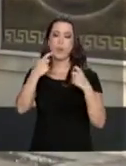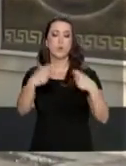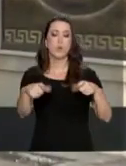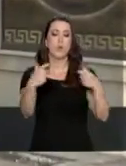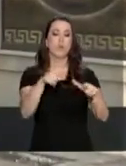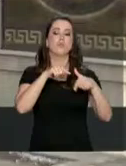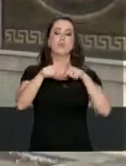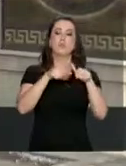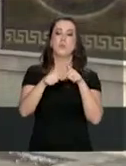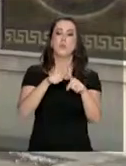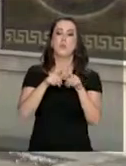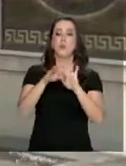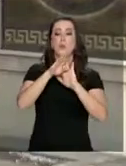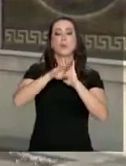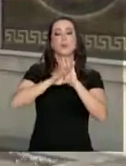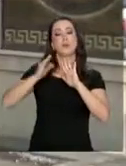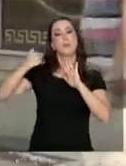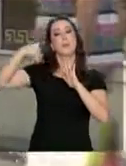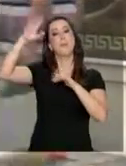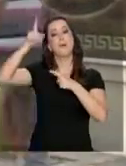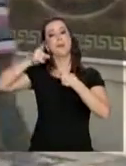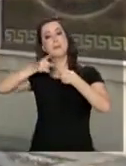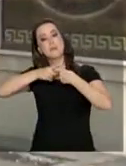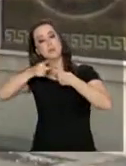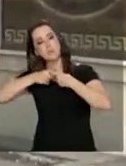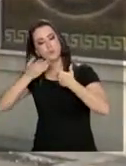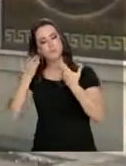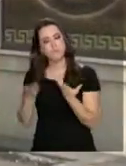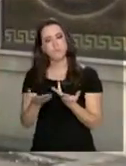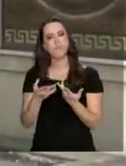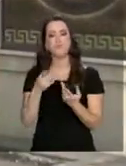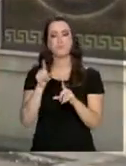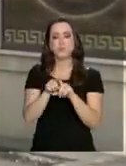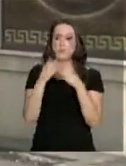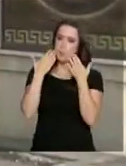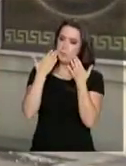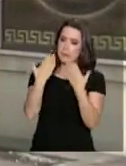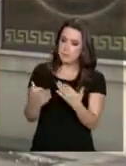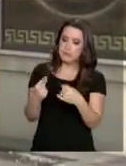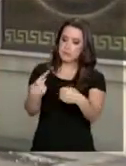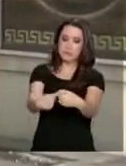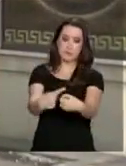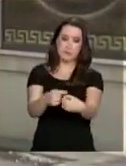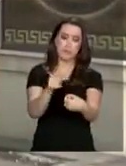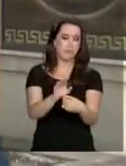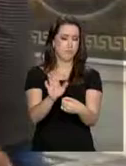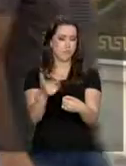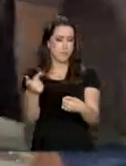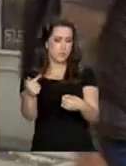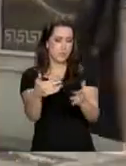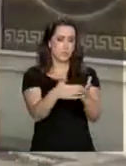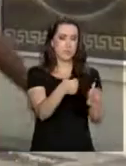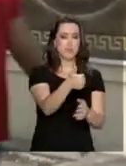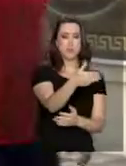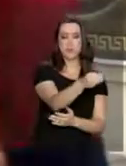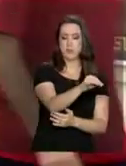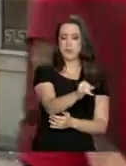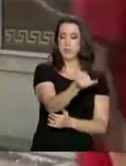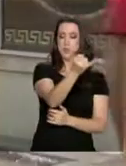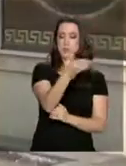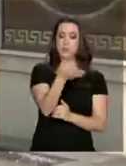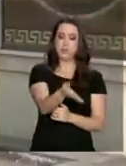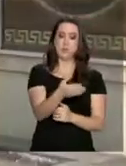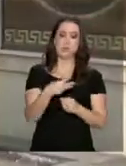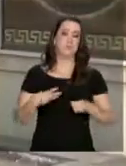pelo programa Mais Médicos nos próximos 3 anos. Eles devem se apresentar aos municípios entre os dias 7 e 10 de janeiro.